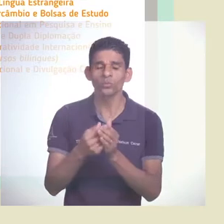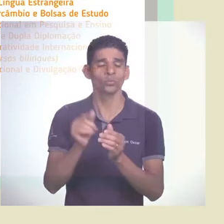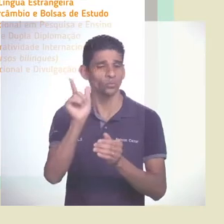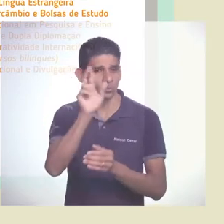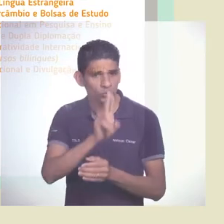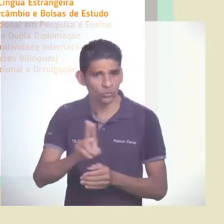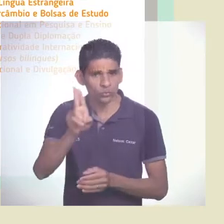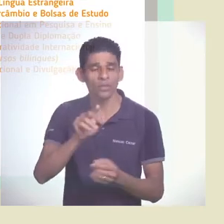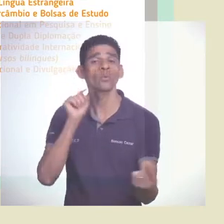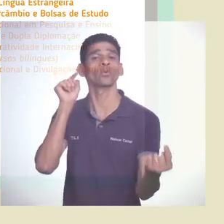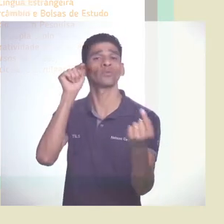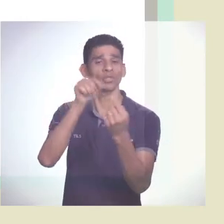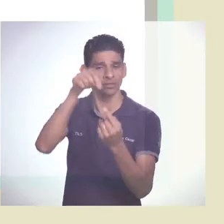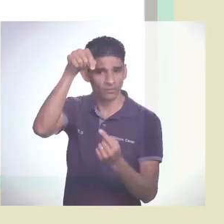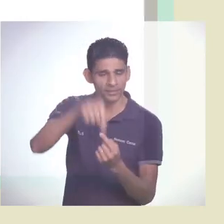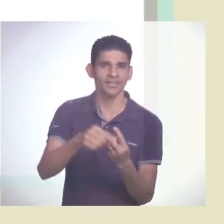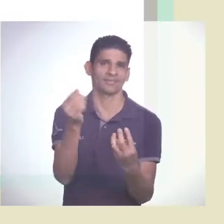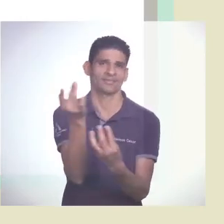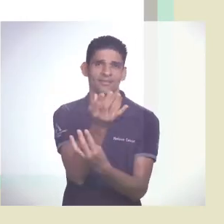objetivos da UFSM.